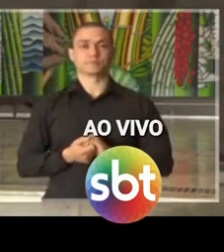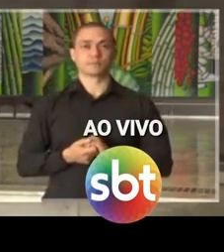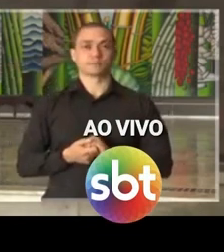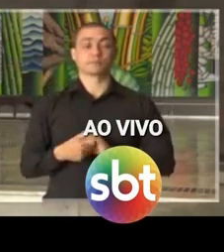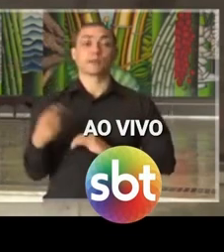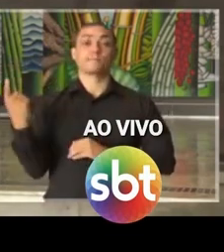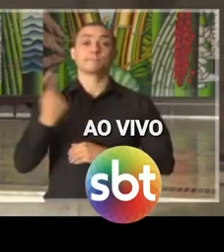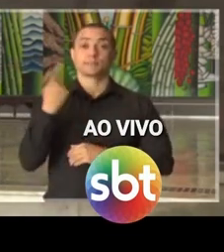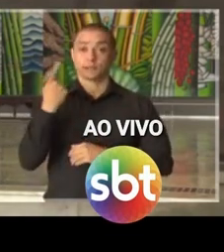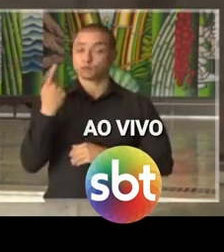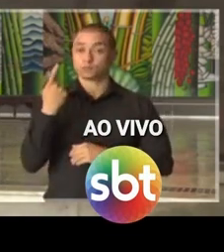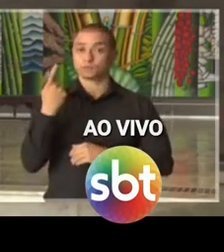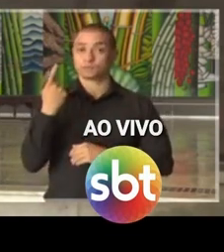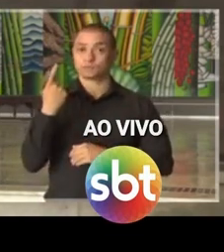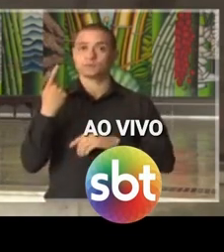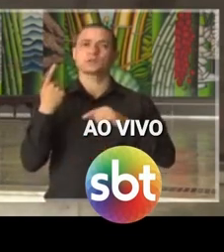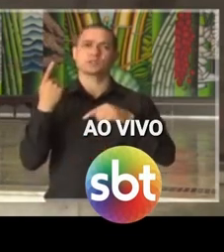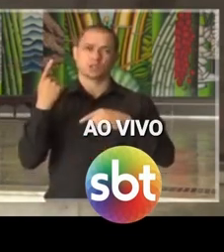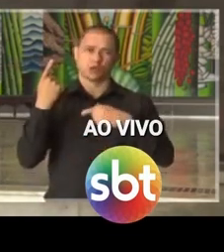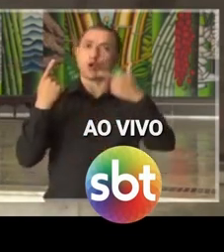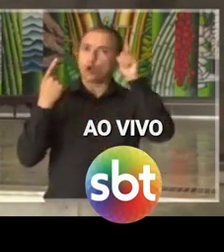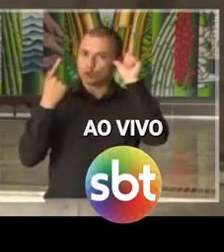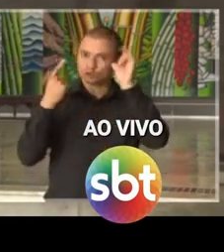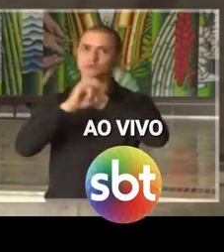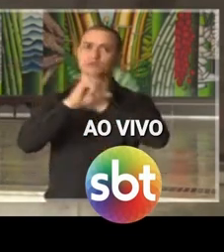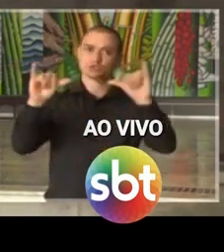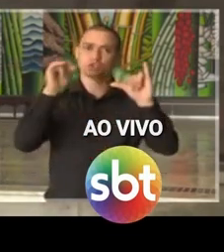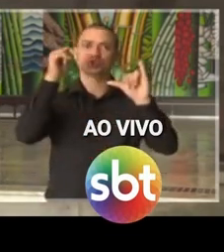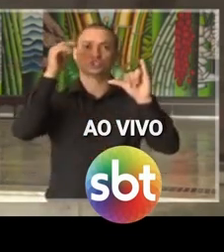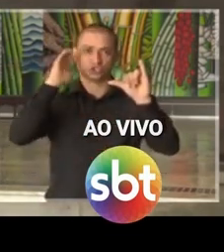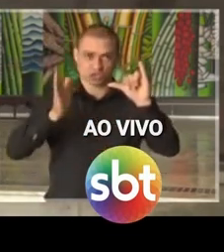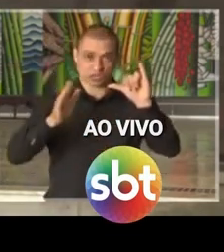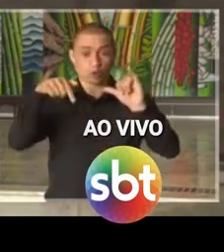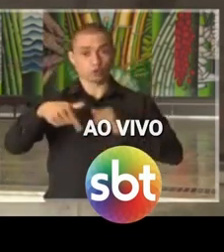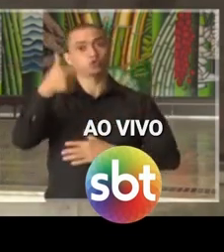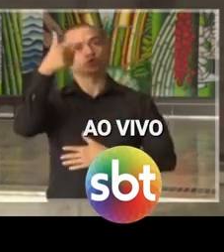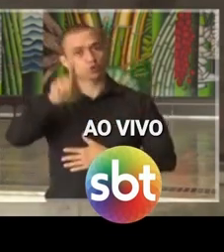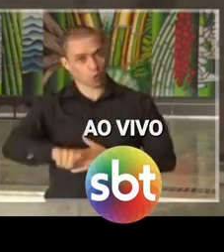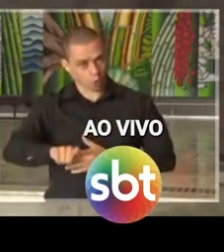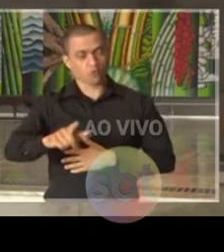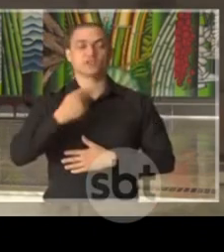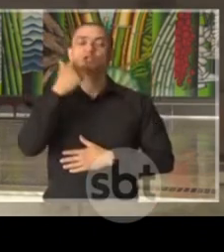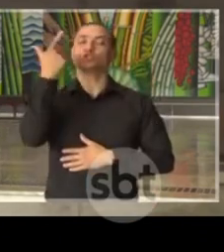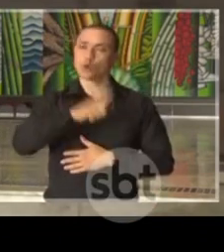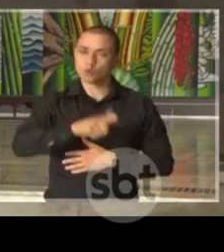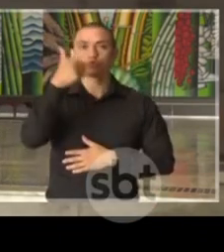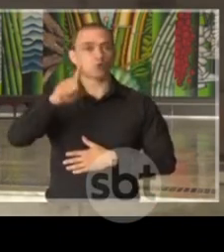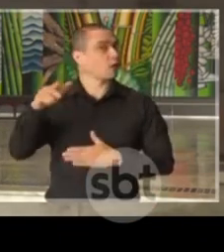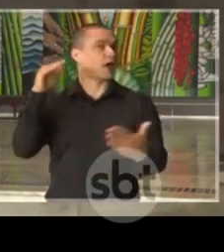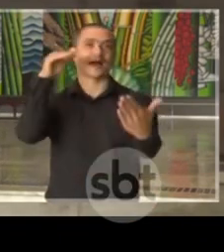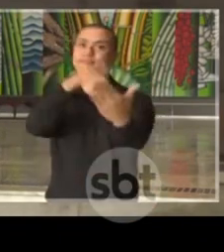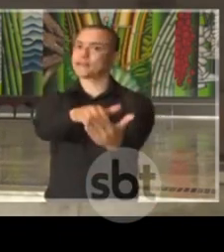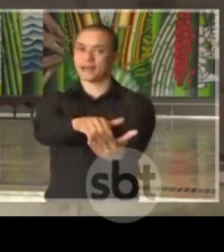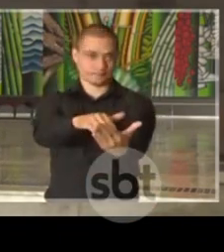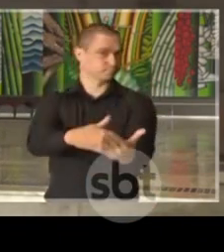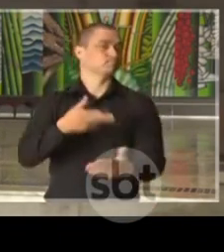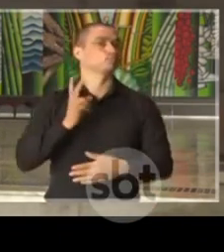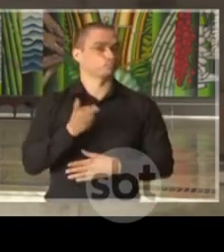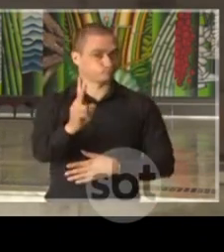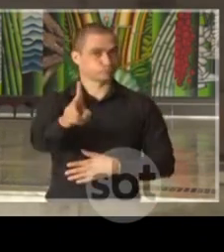Primeiro, aquilo que já falamos ontem, voltamos a repetir hoje e faremos isso sempre, até o final desta crise.